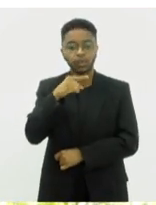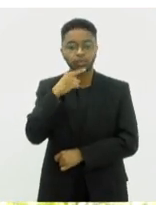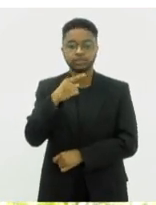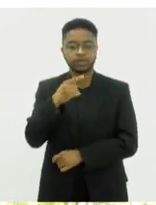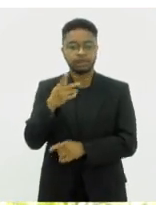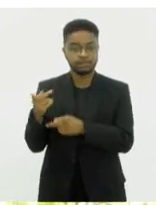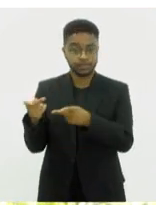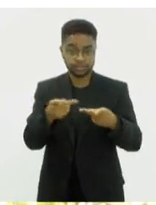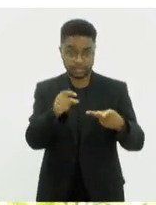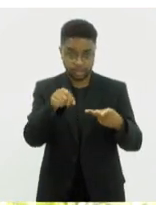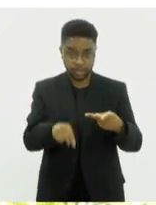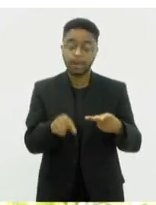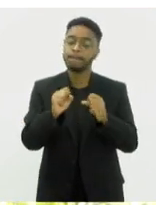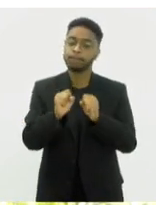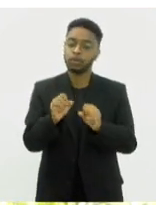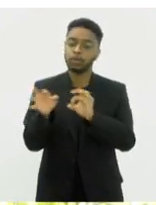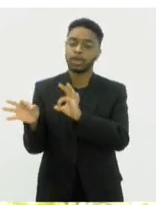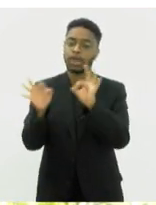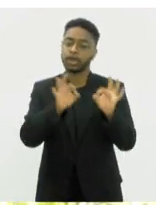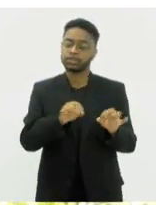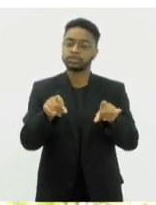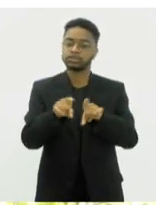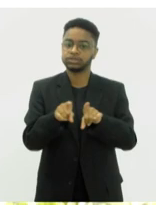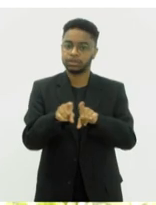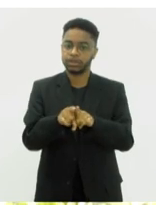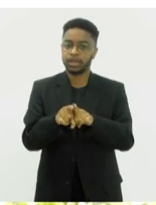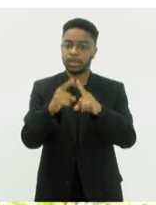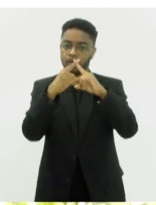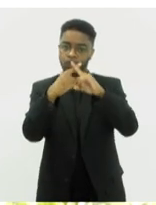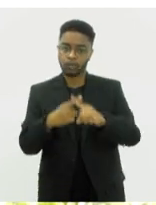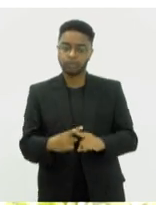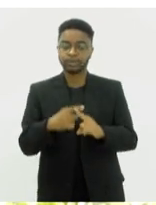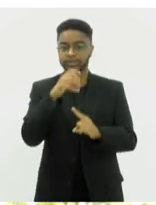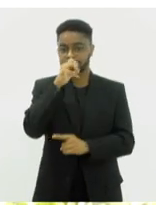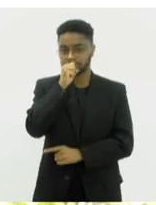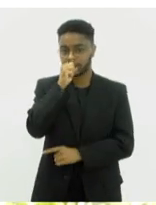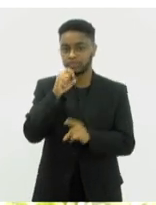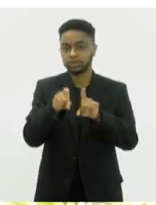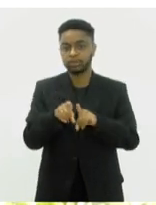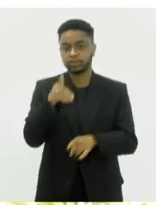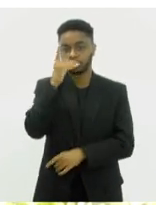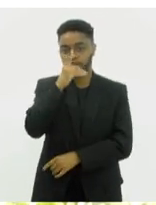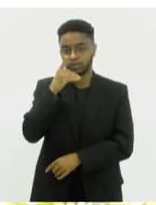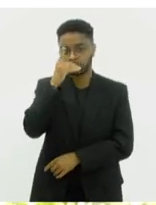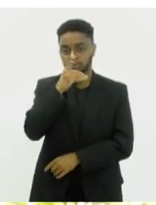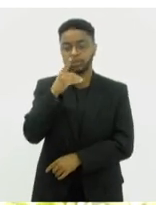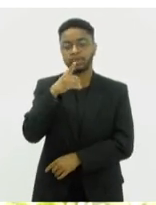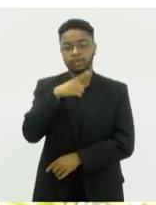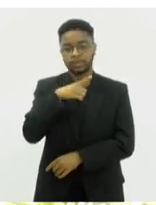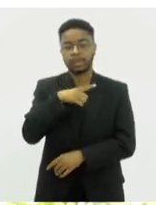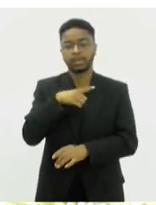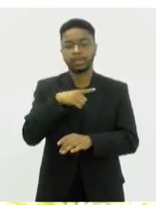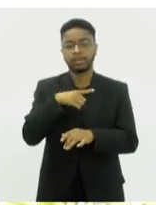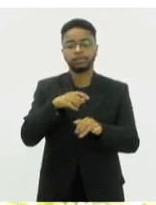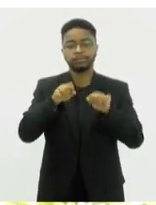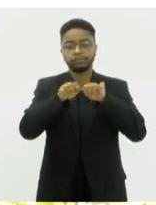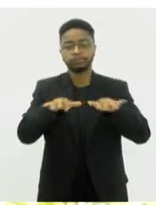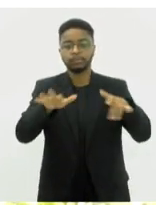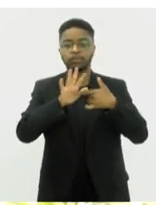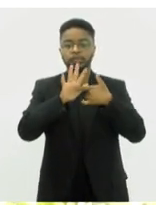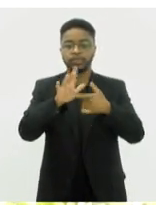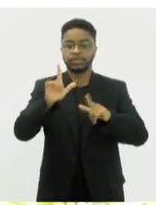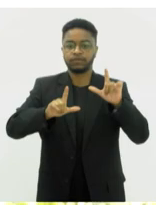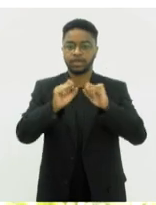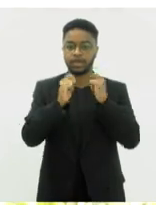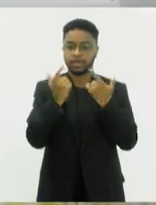golfe, também vai poder acompanhar esse campeonato no sábado e no domingo com transmissão da TV Alerj. Voltamos com você no